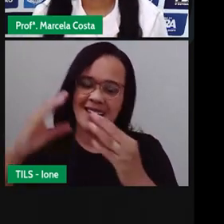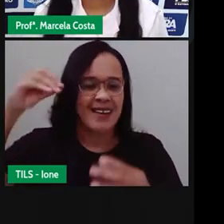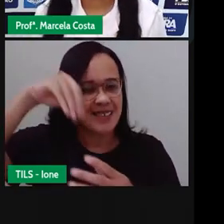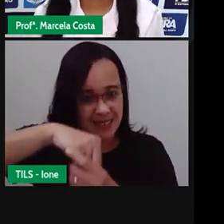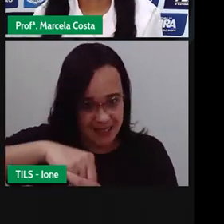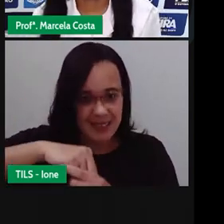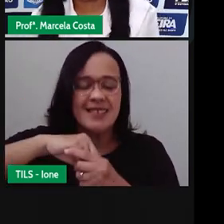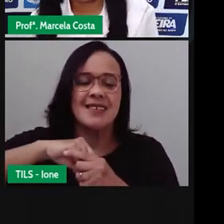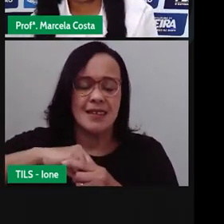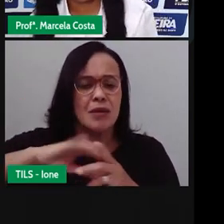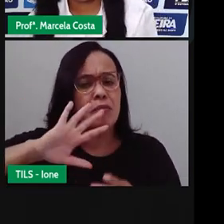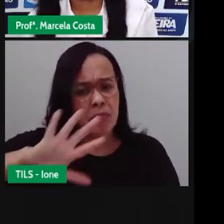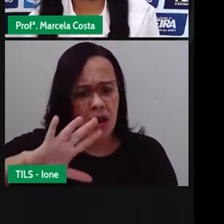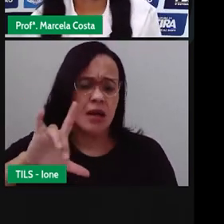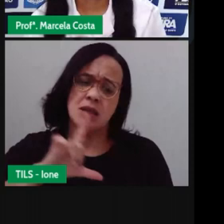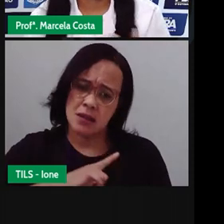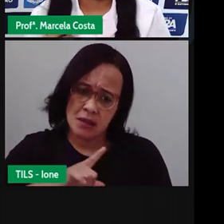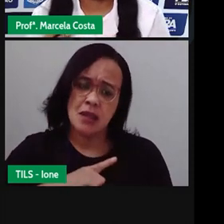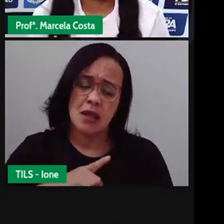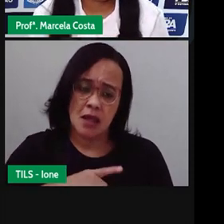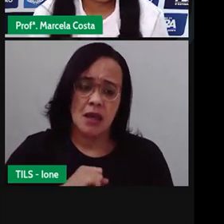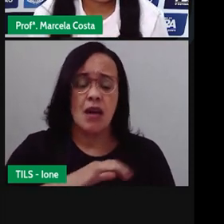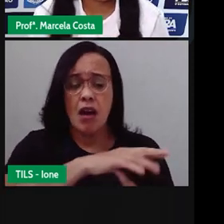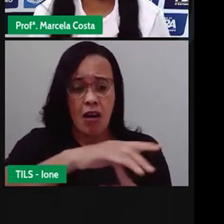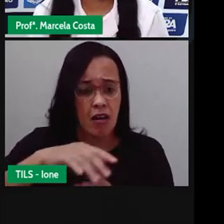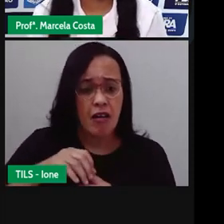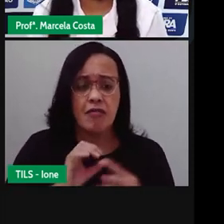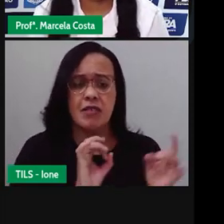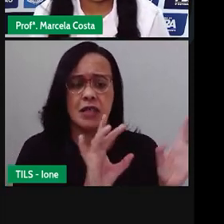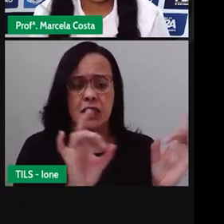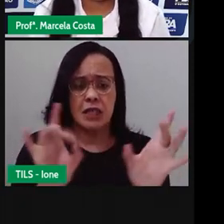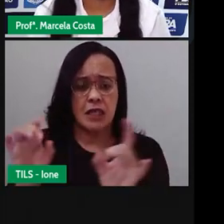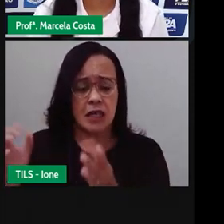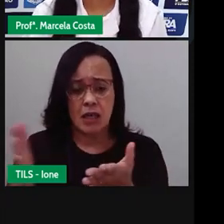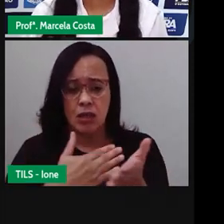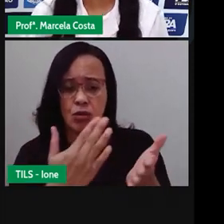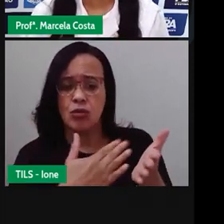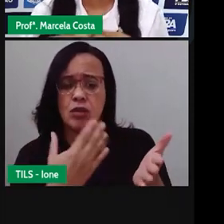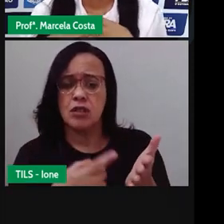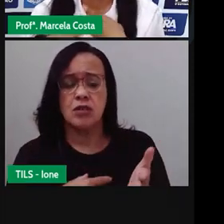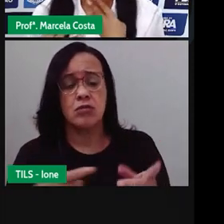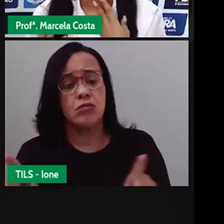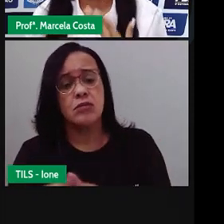os cordéis, né? Os cordelistas vêm, as leituras dos seus cordéis,